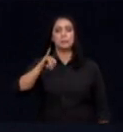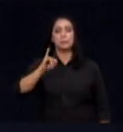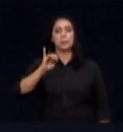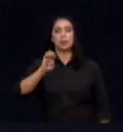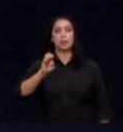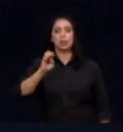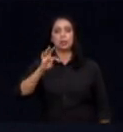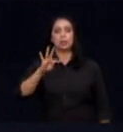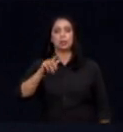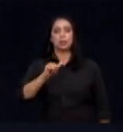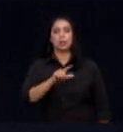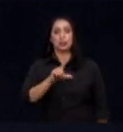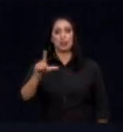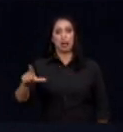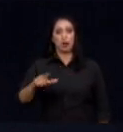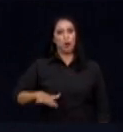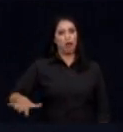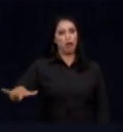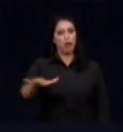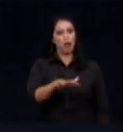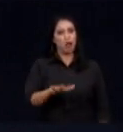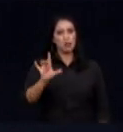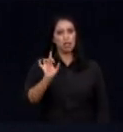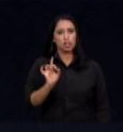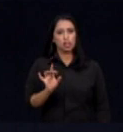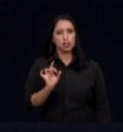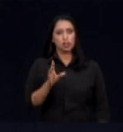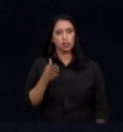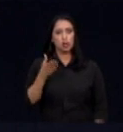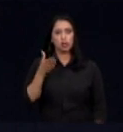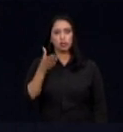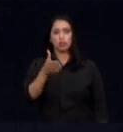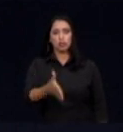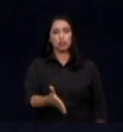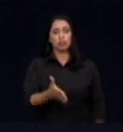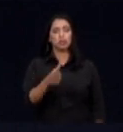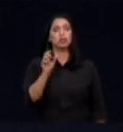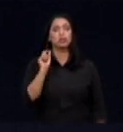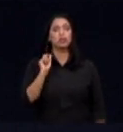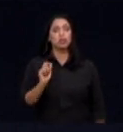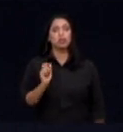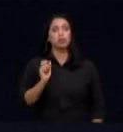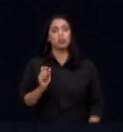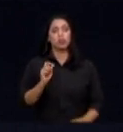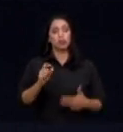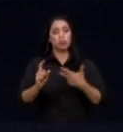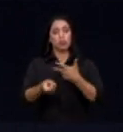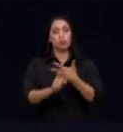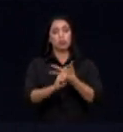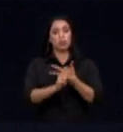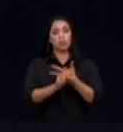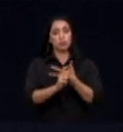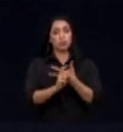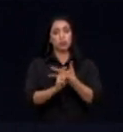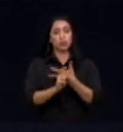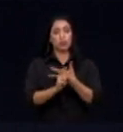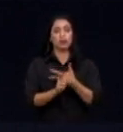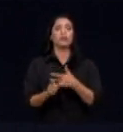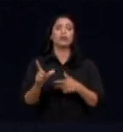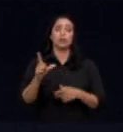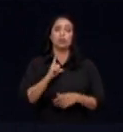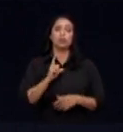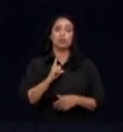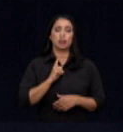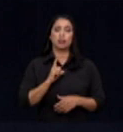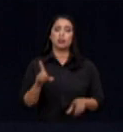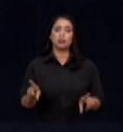Então, essa política ambiental é muito mais ampla do que simplesmente as diretrizes do poder do Executivo Federal. Ela é